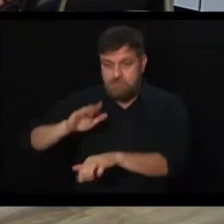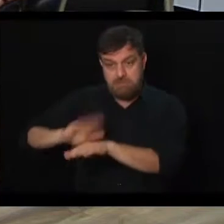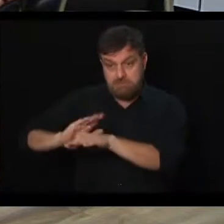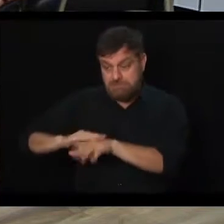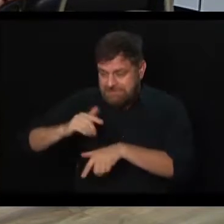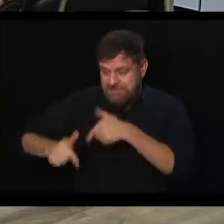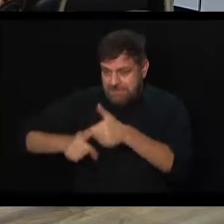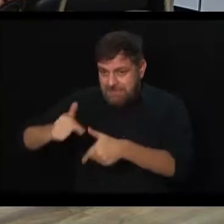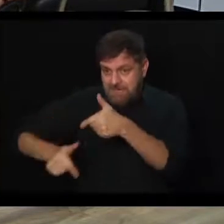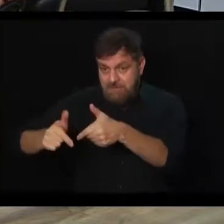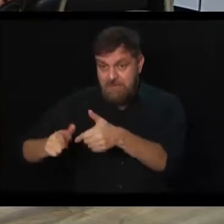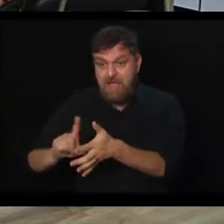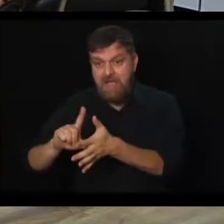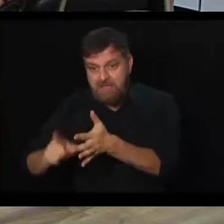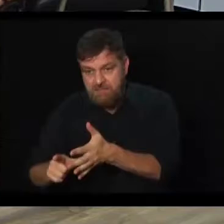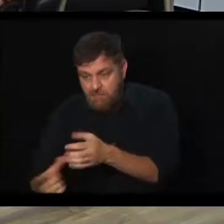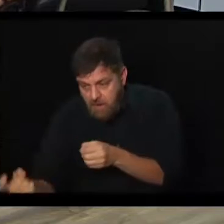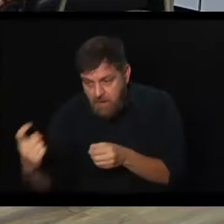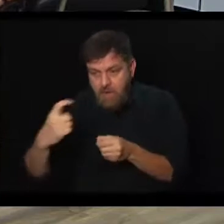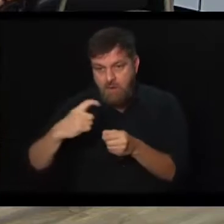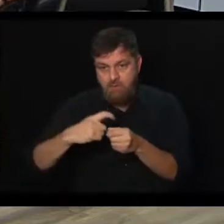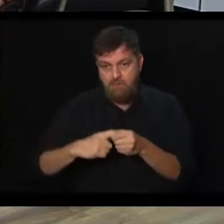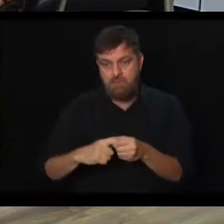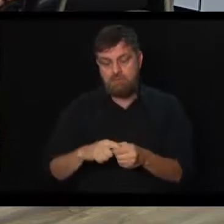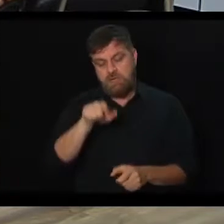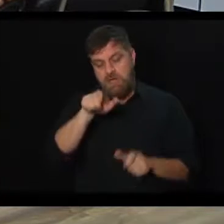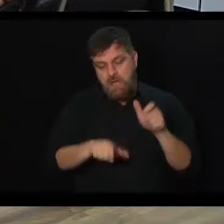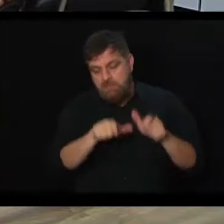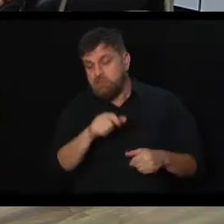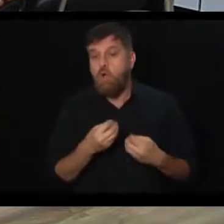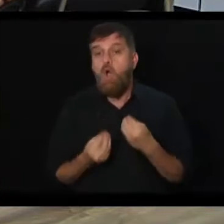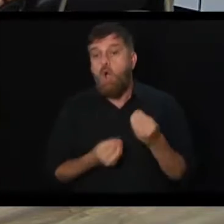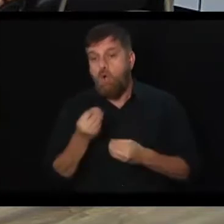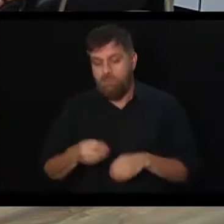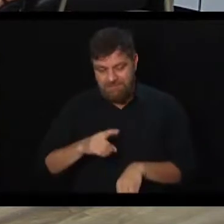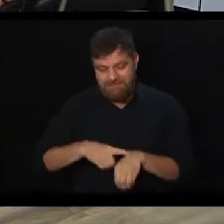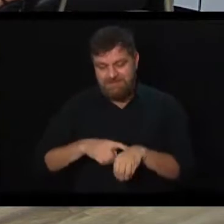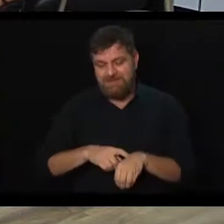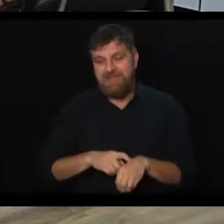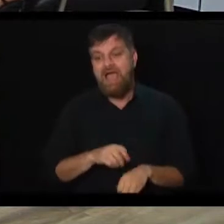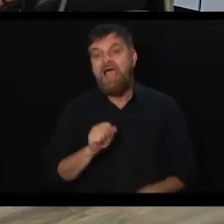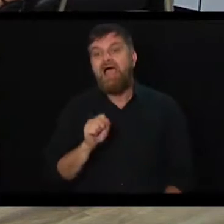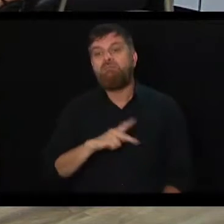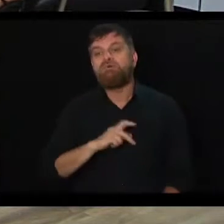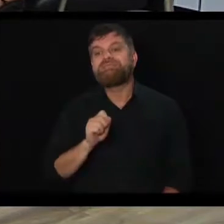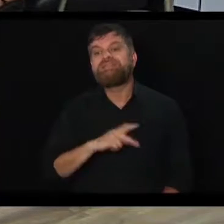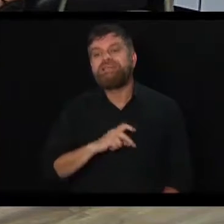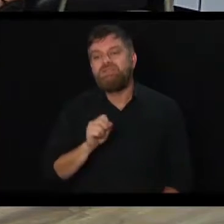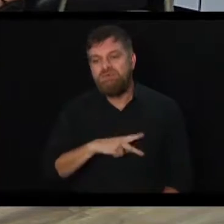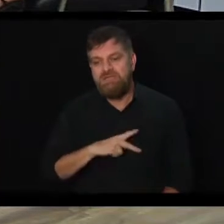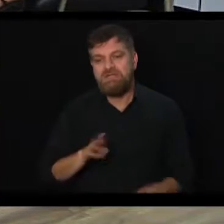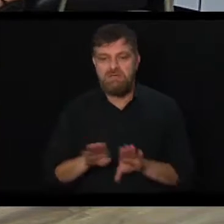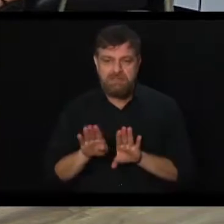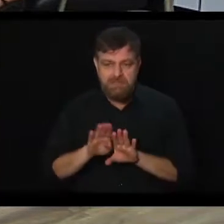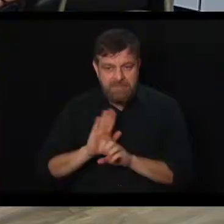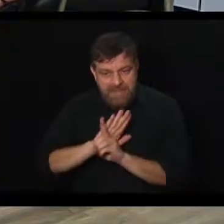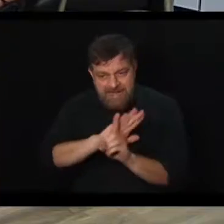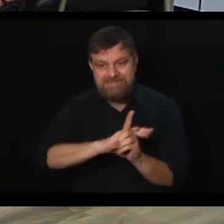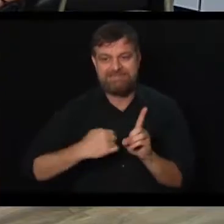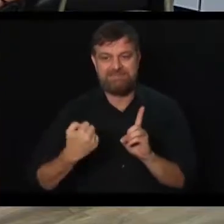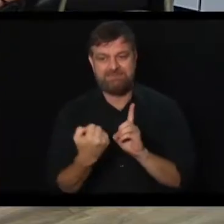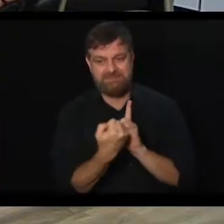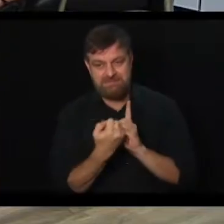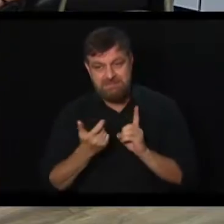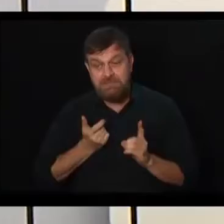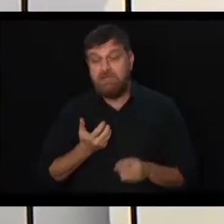Então, que essa riqueza tem que retornar para os trabalhadores por meio da aposentadoria, por meio de um benefício de assistência e tudo mais. Então, assim, é uma forma